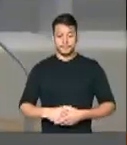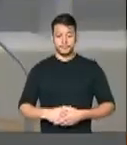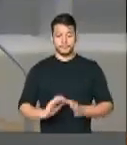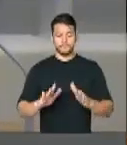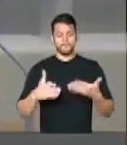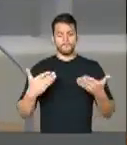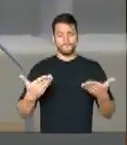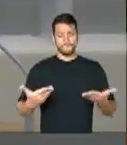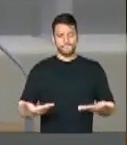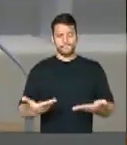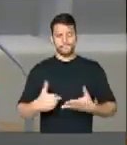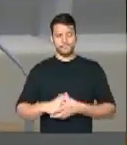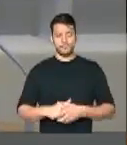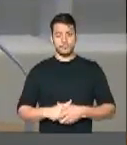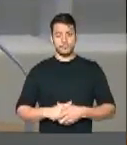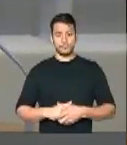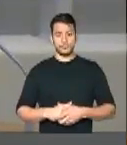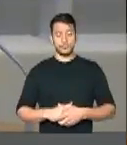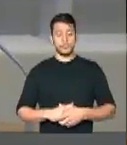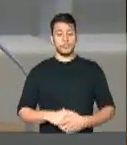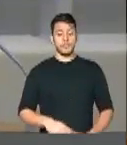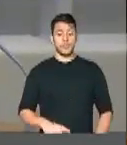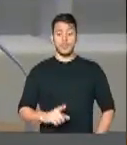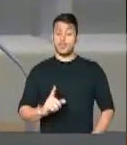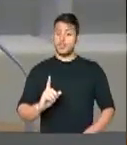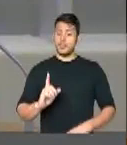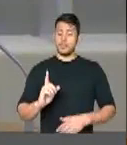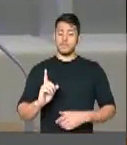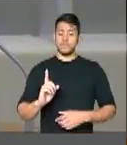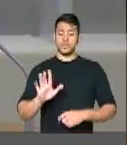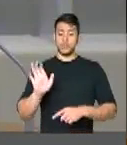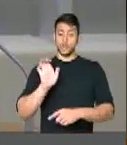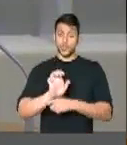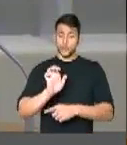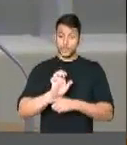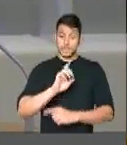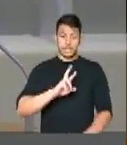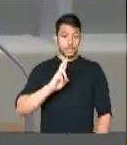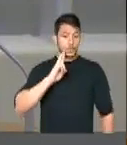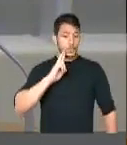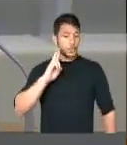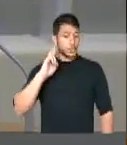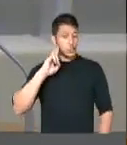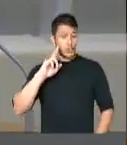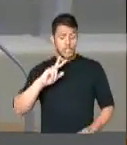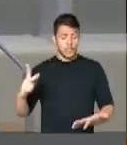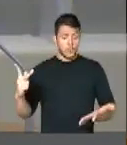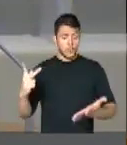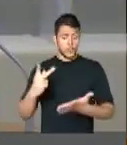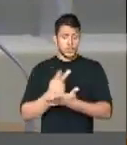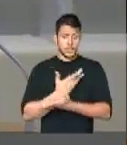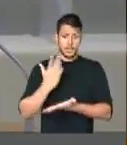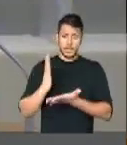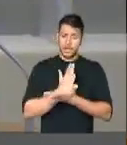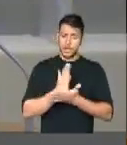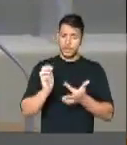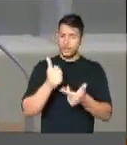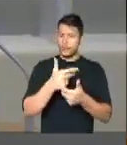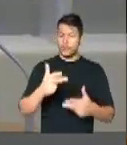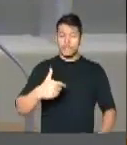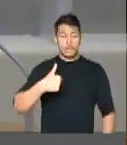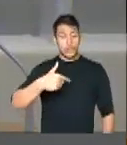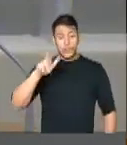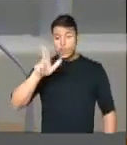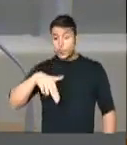Presidente, em Rondônia nós fomos surpreendidos por algo que até então eu não tinha